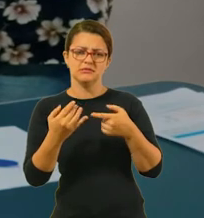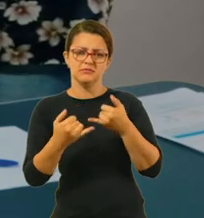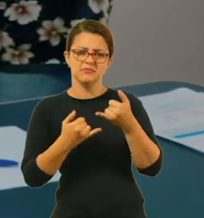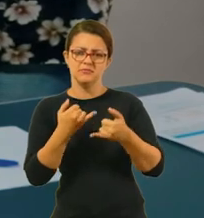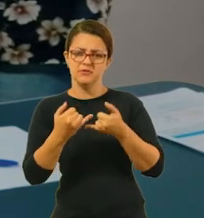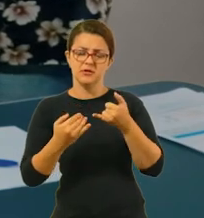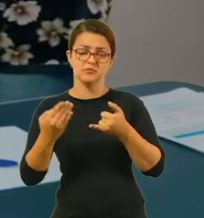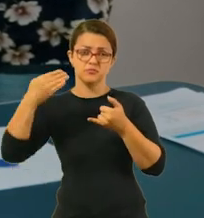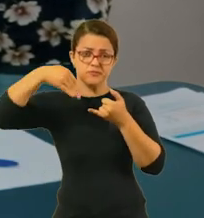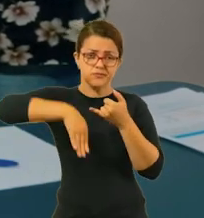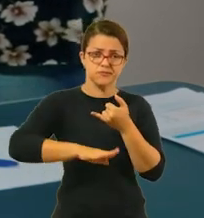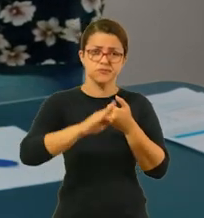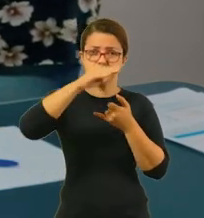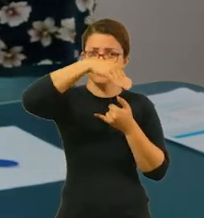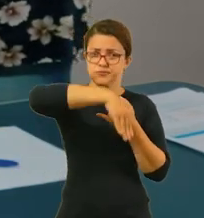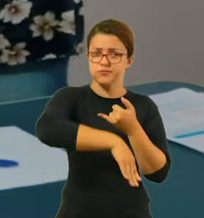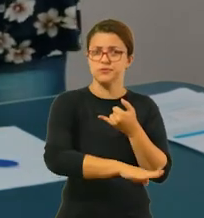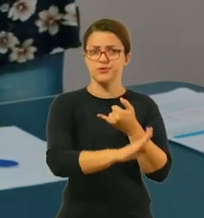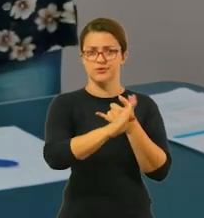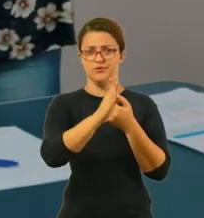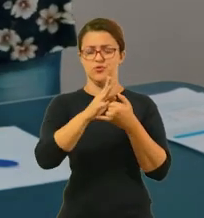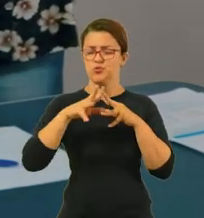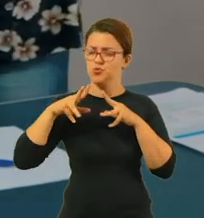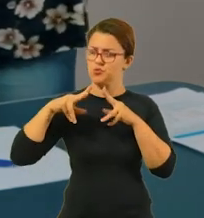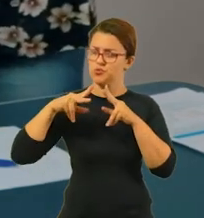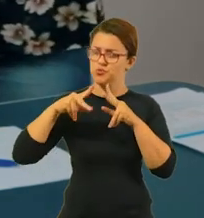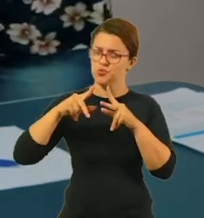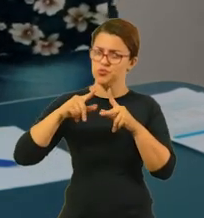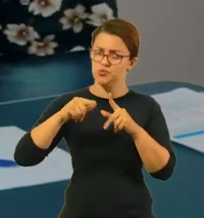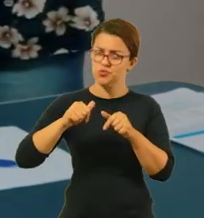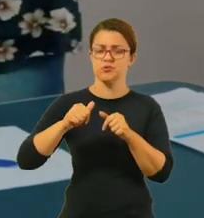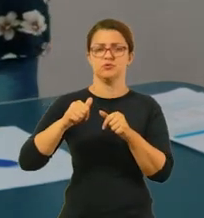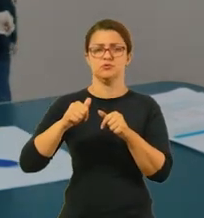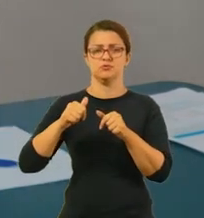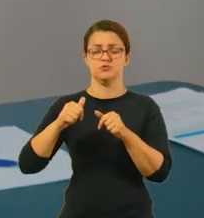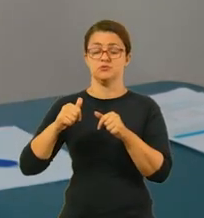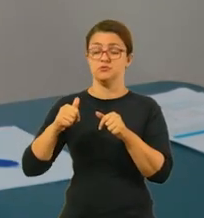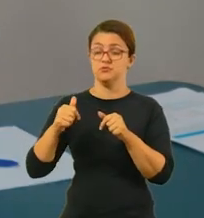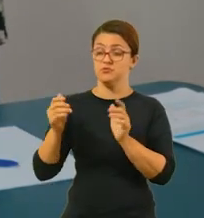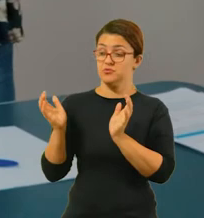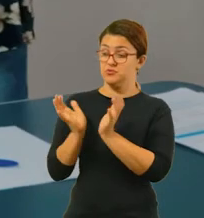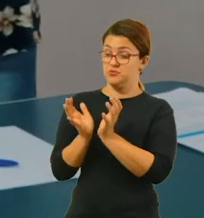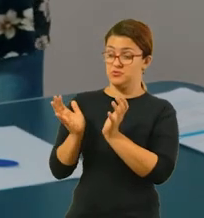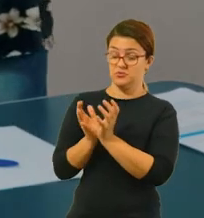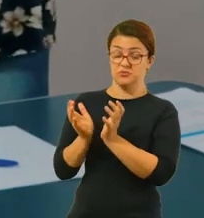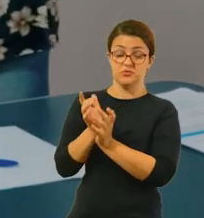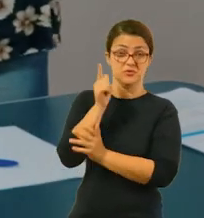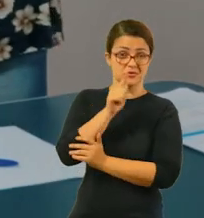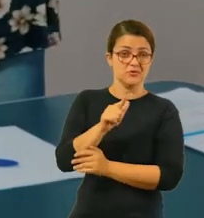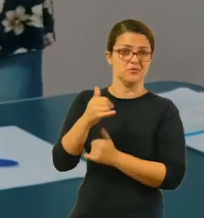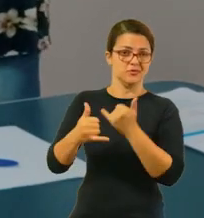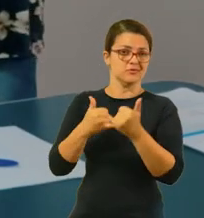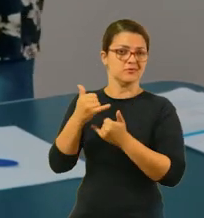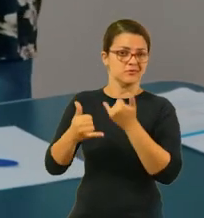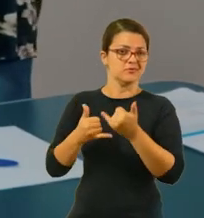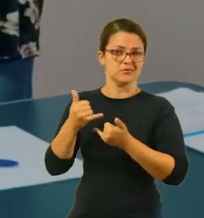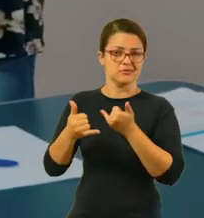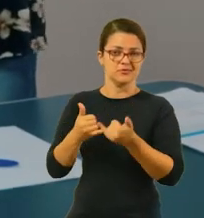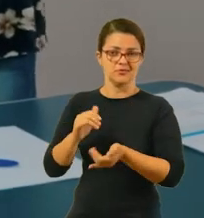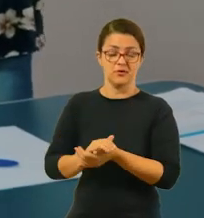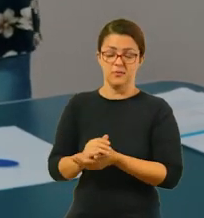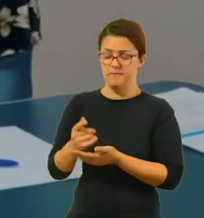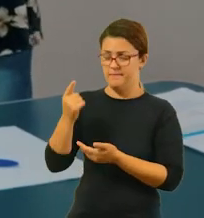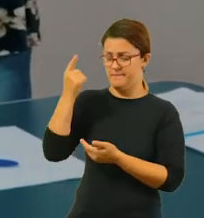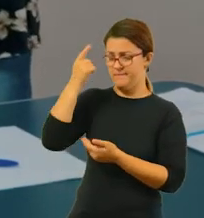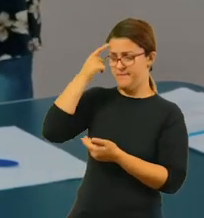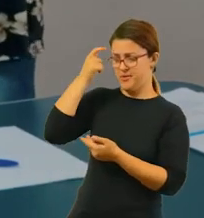funcionou para que todos os que estão na fila pudessem brincar? Então, pensem aí numa estratégia de divisão para realizar